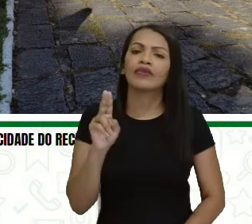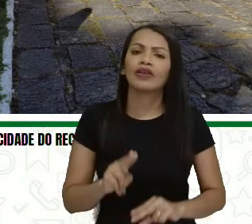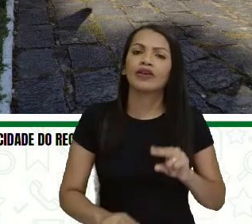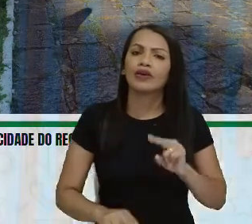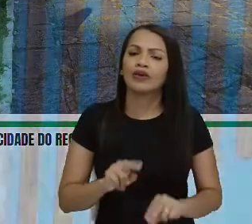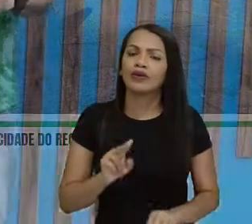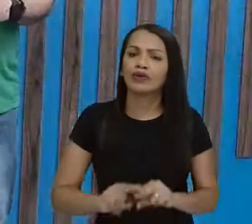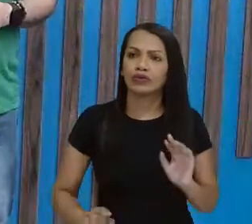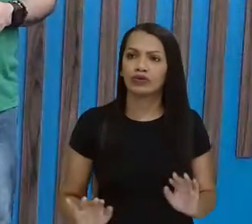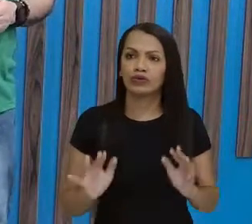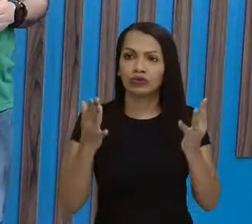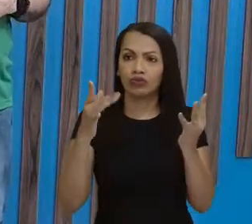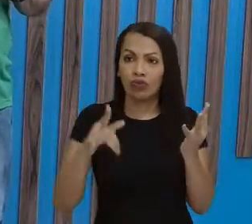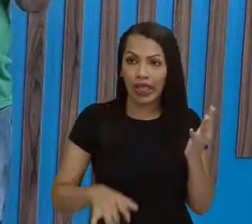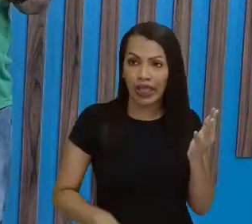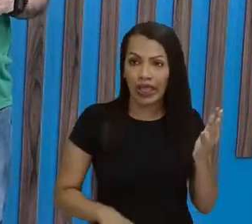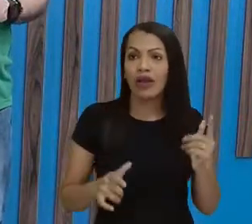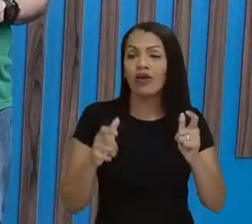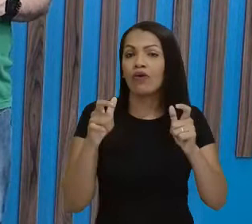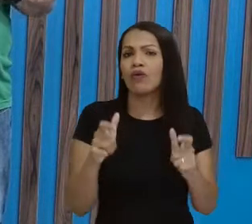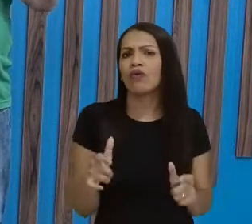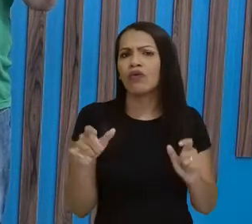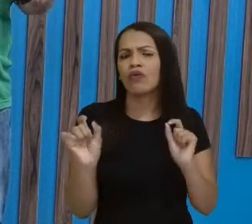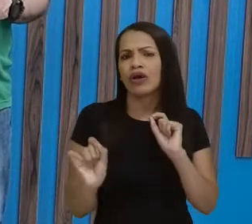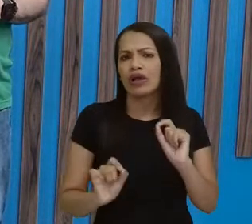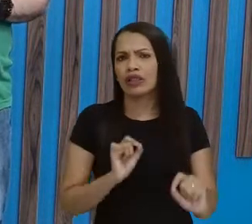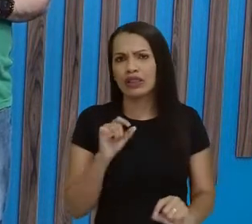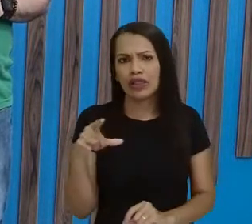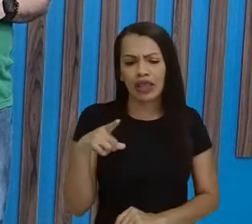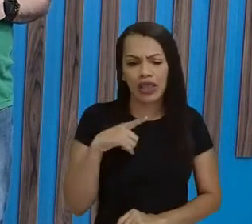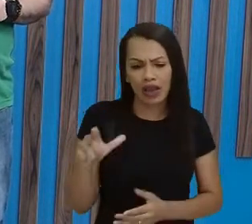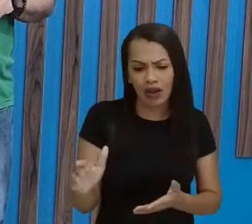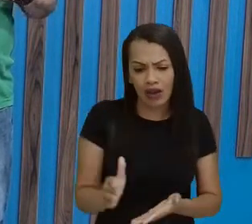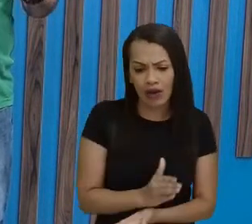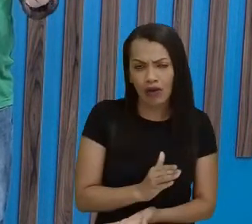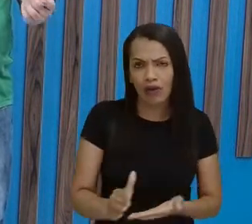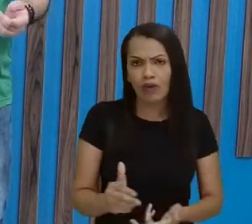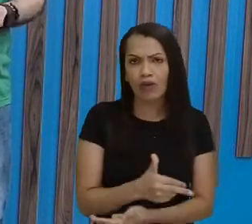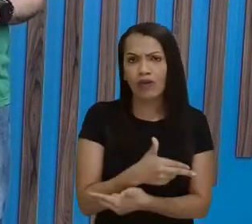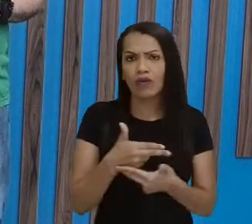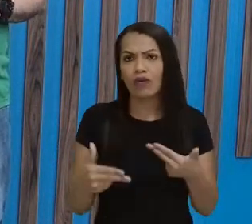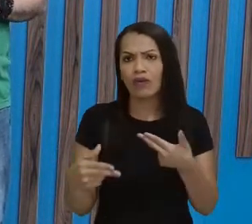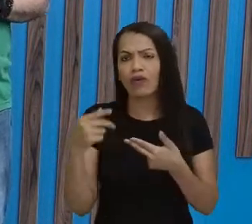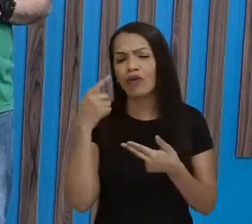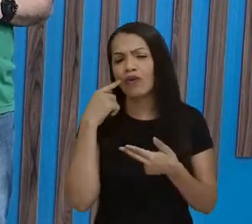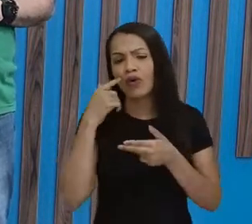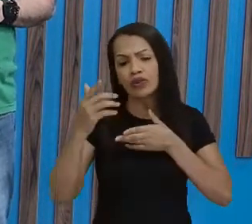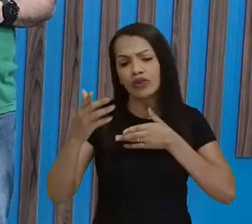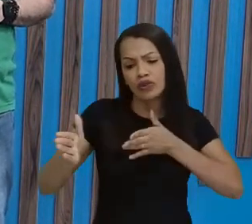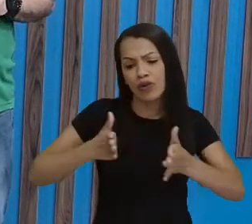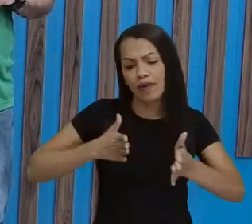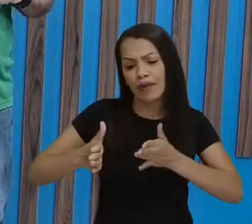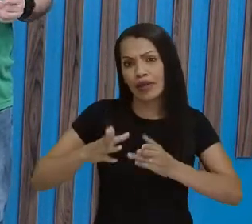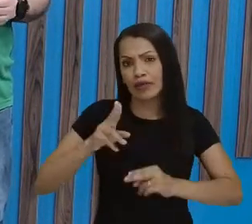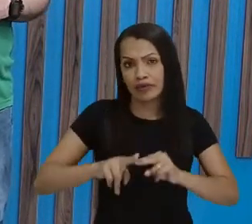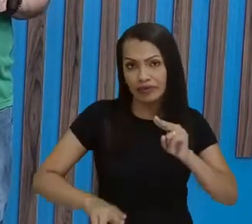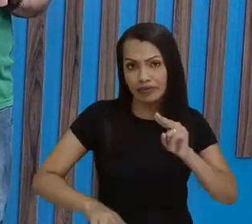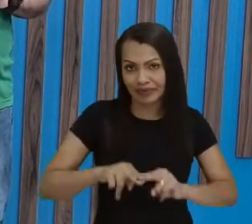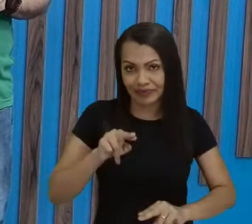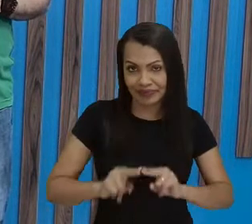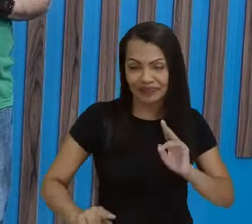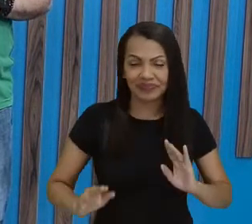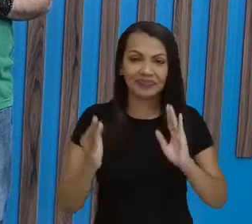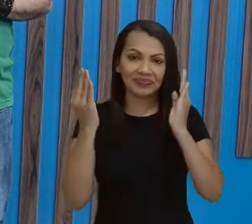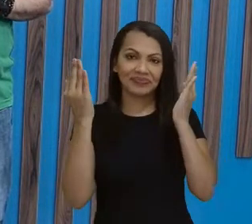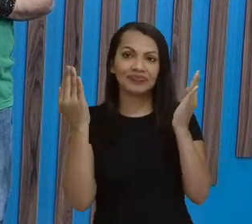é um local onde a gente tem aí algumas apresentações no período das festividades juninas, e a gente está